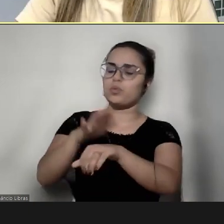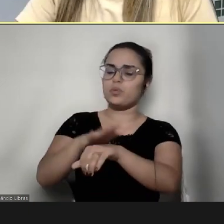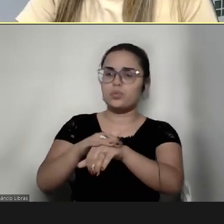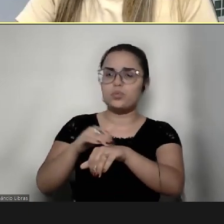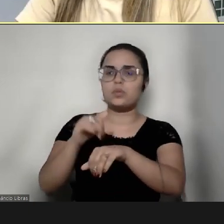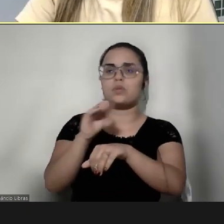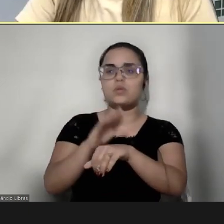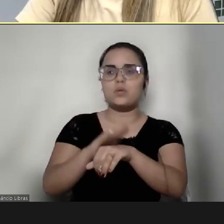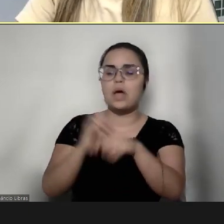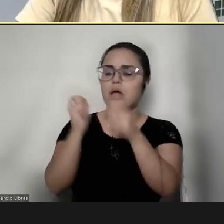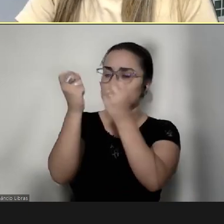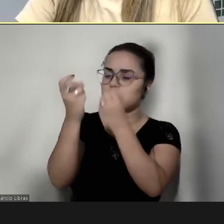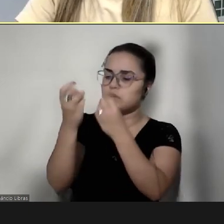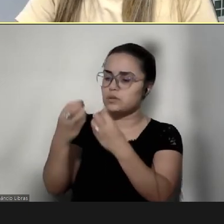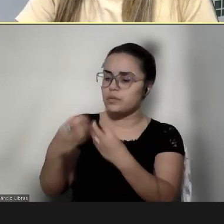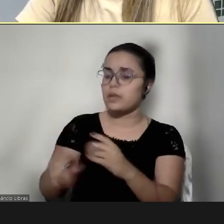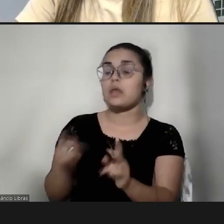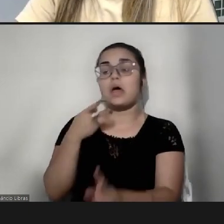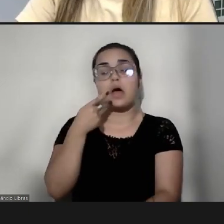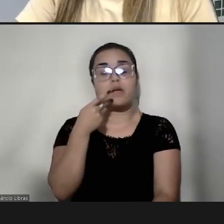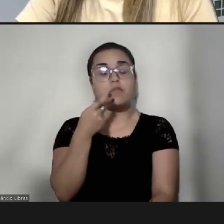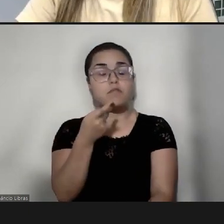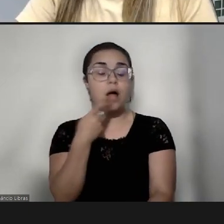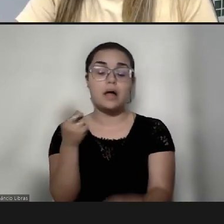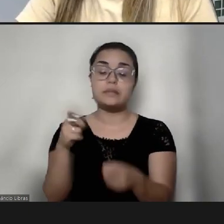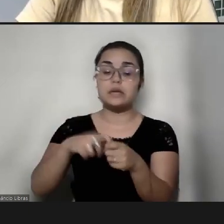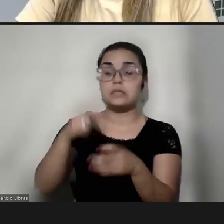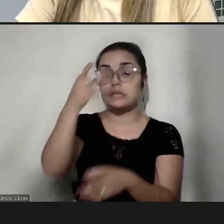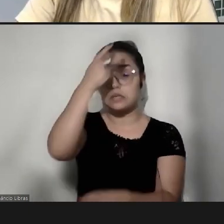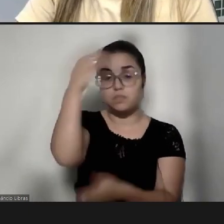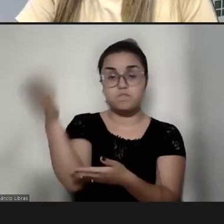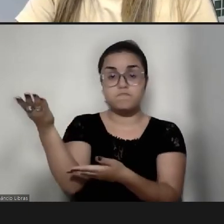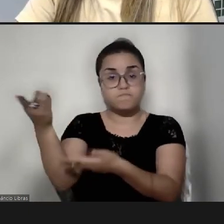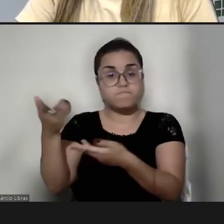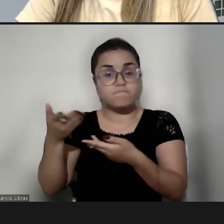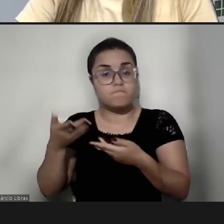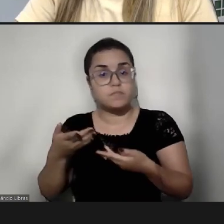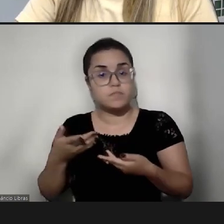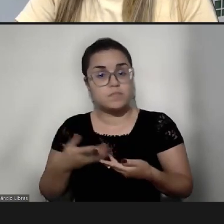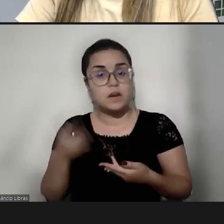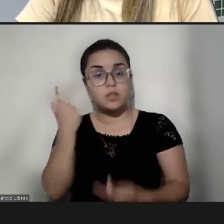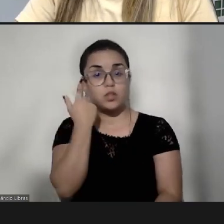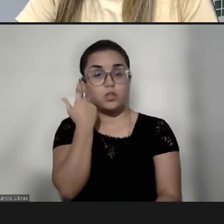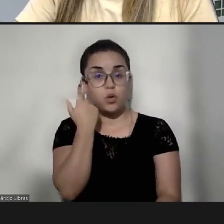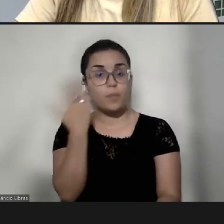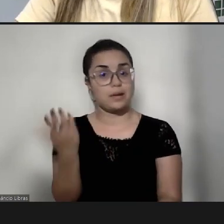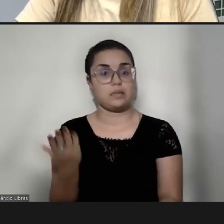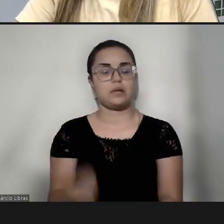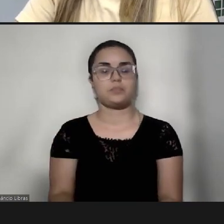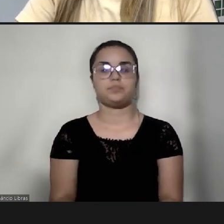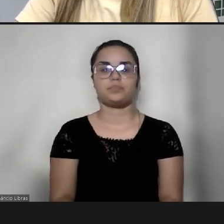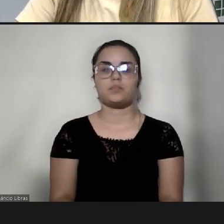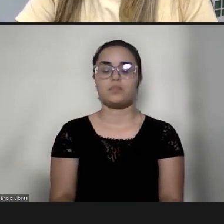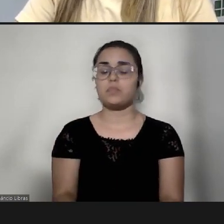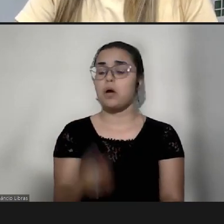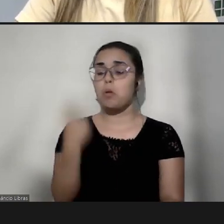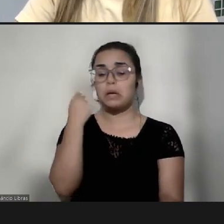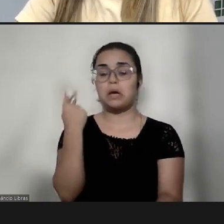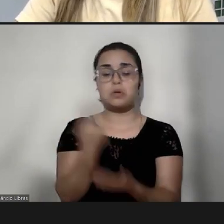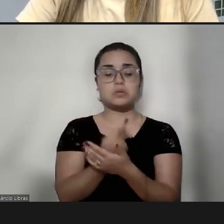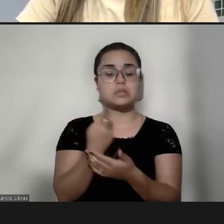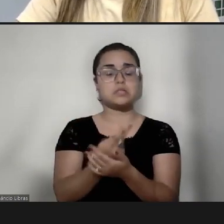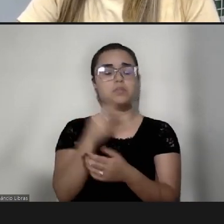explicar, falar, né, trazer essas pessoas para, para normal, assim, para o comum, para que elas